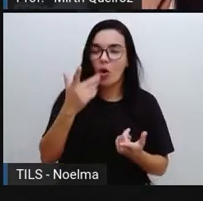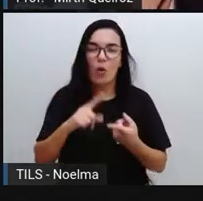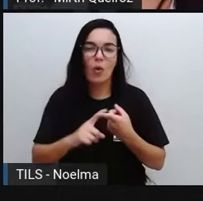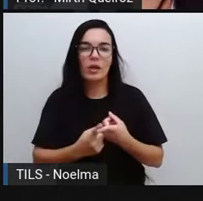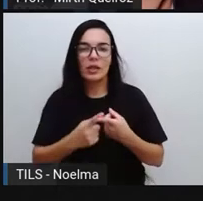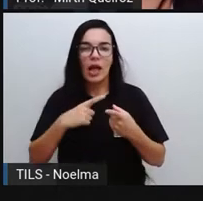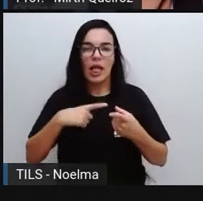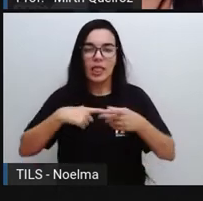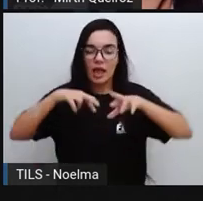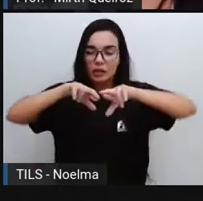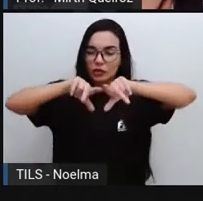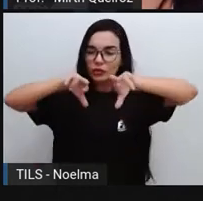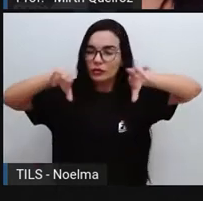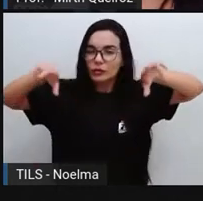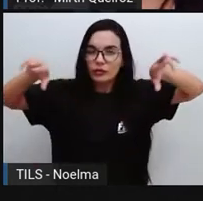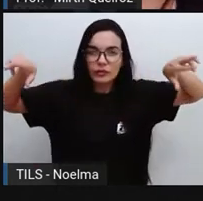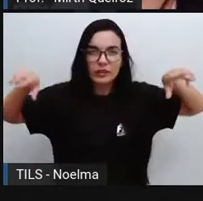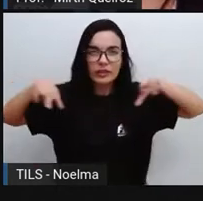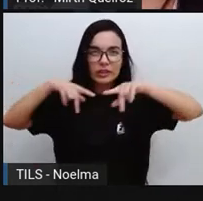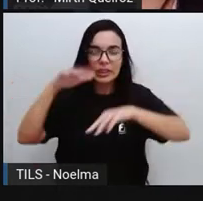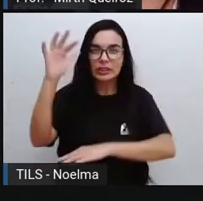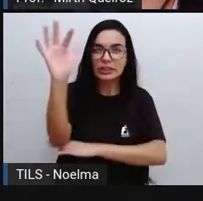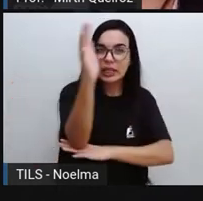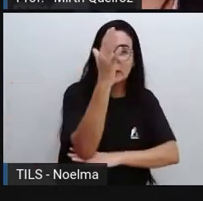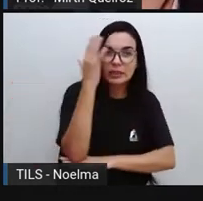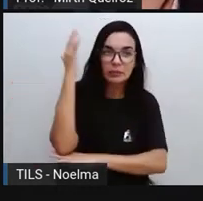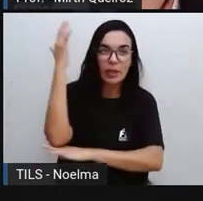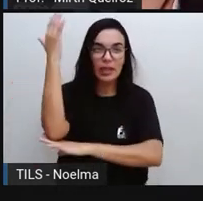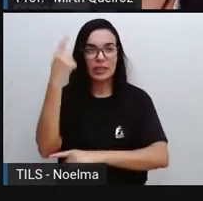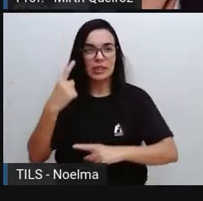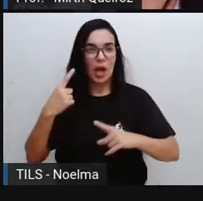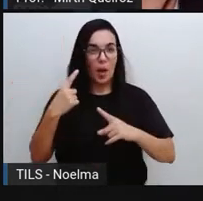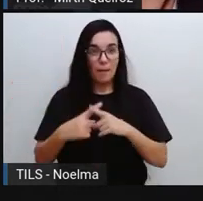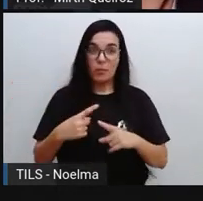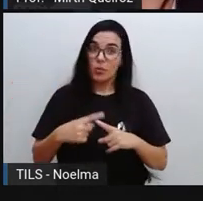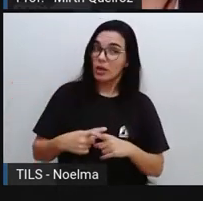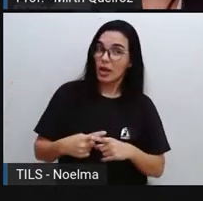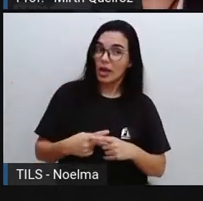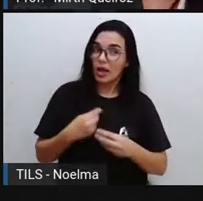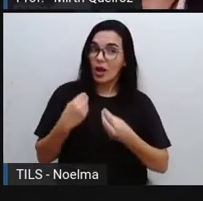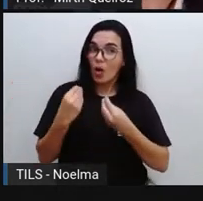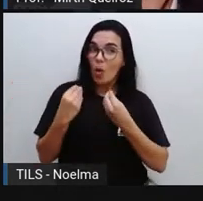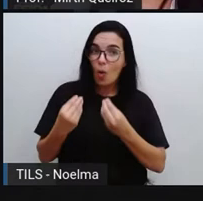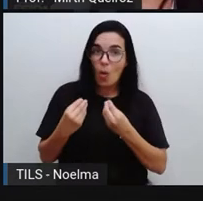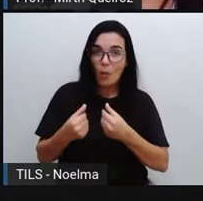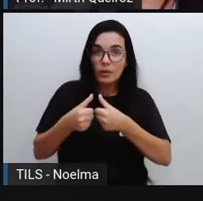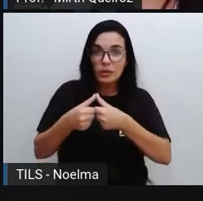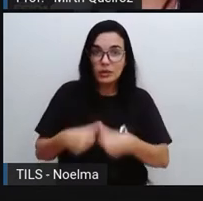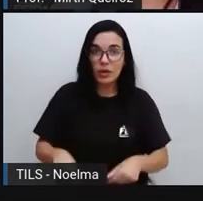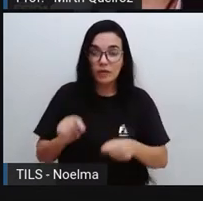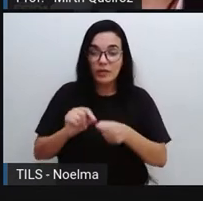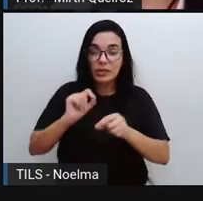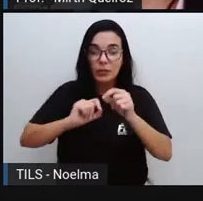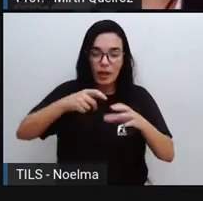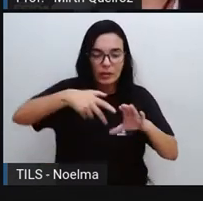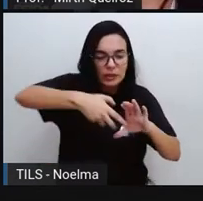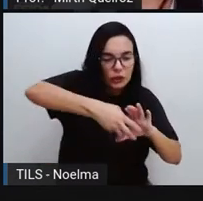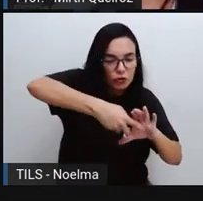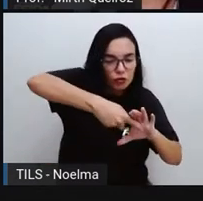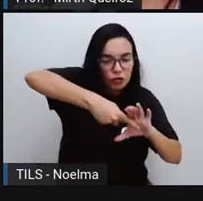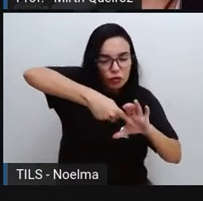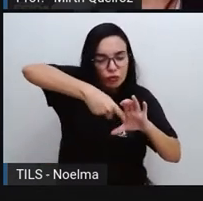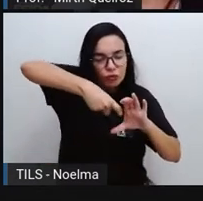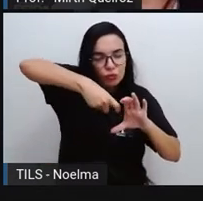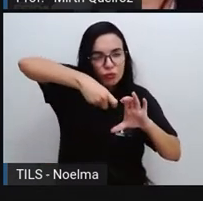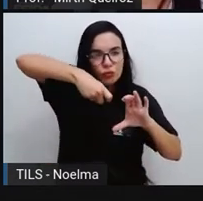diversidade das plantas também, porque como elas estão ali tentando retirar o néctar, ainda elas